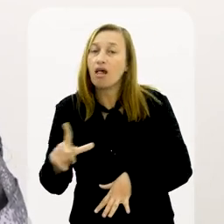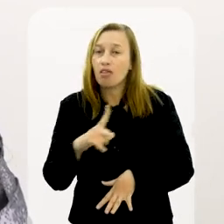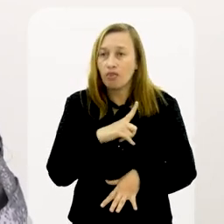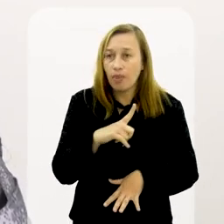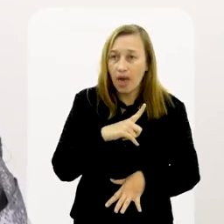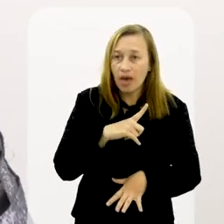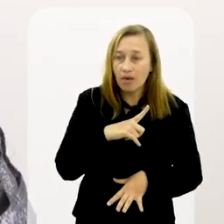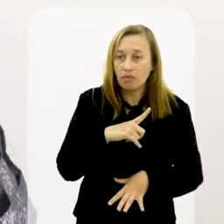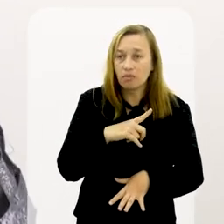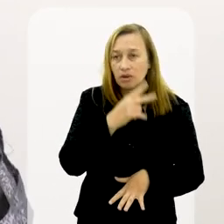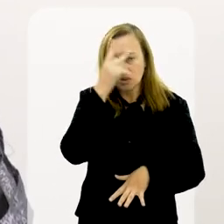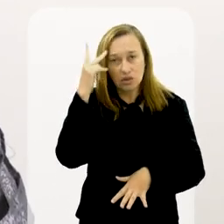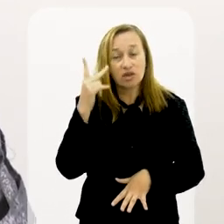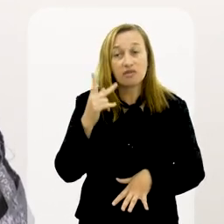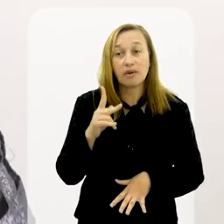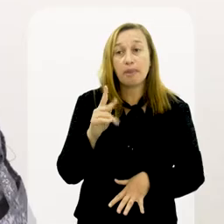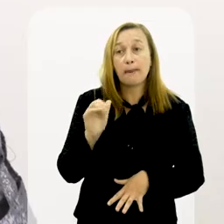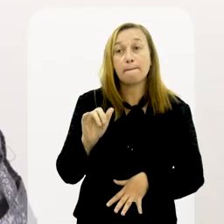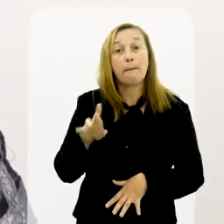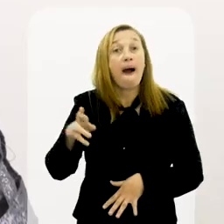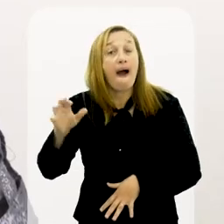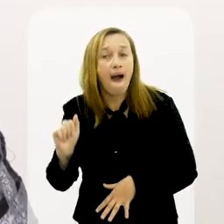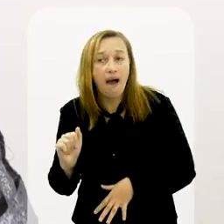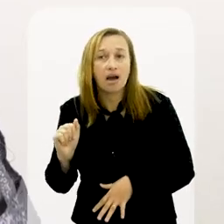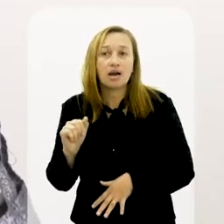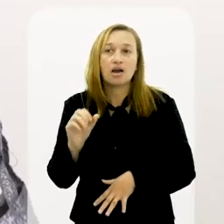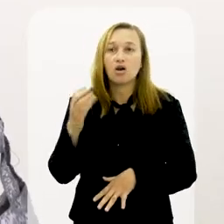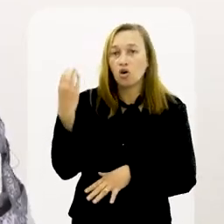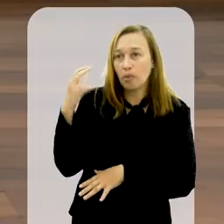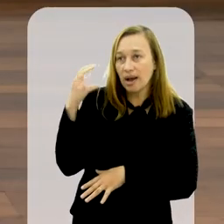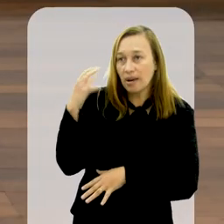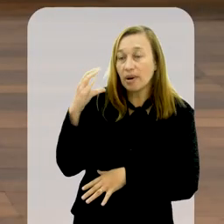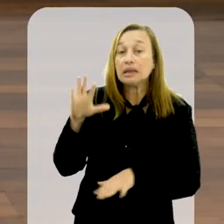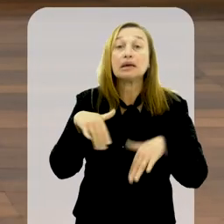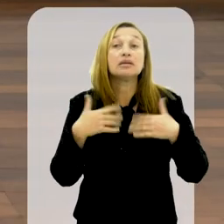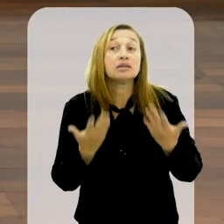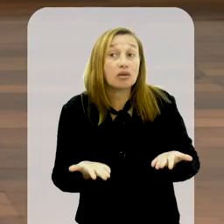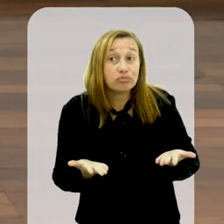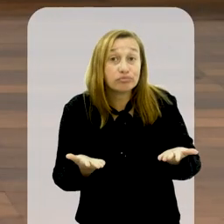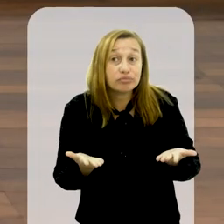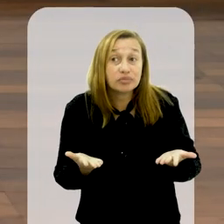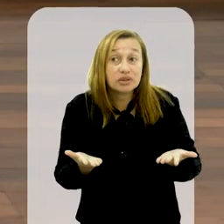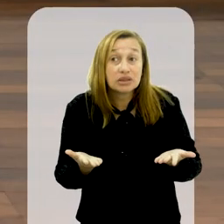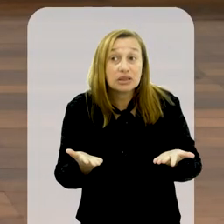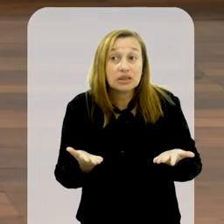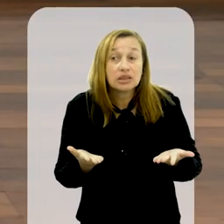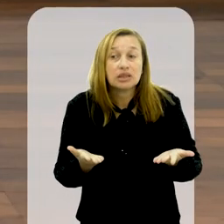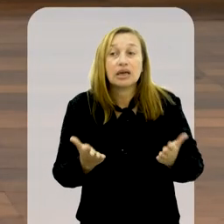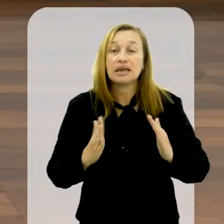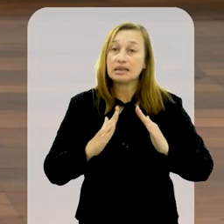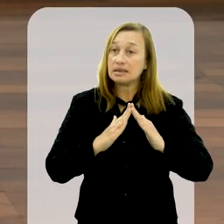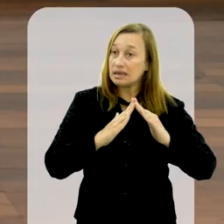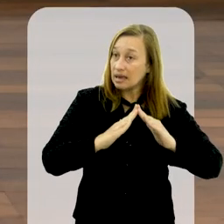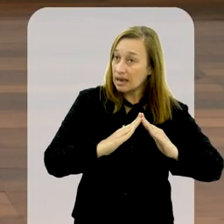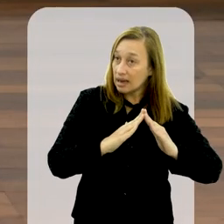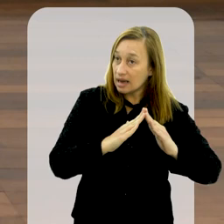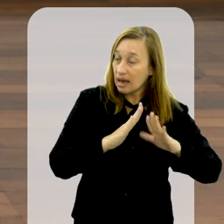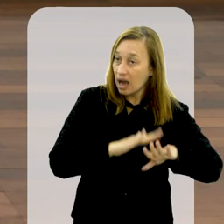Eu tenho médios que saem da piedade e vão para a Barra. Vão para a Copacabana. Então, quer dizer, esse em